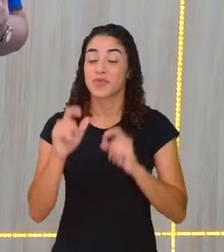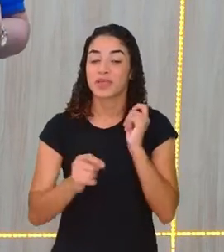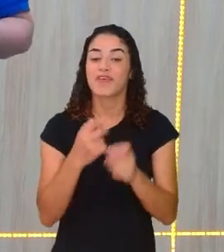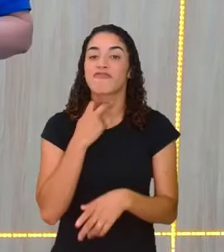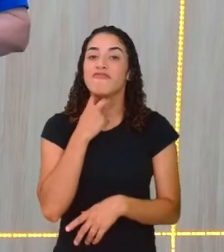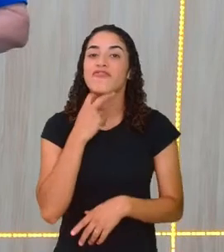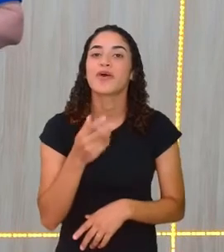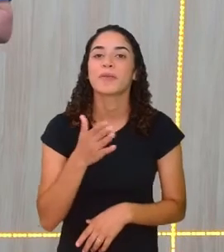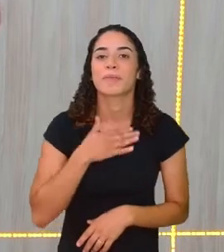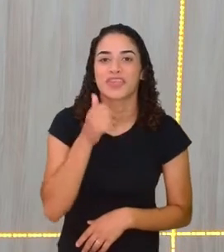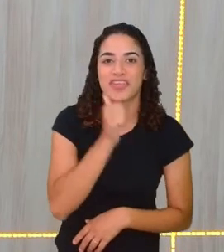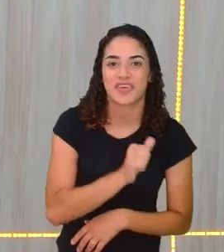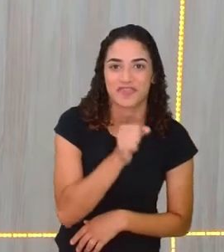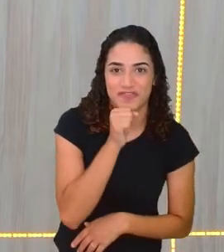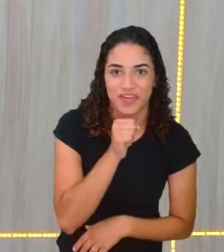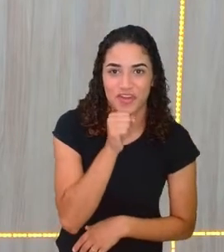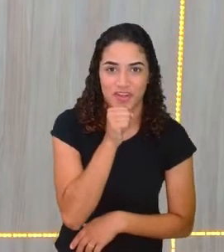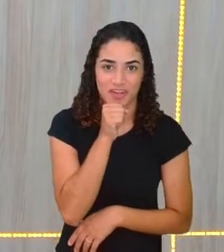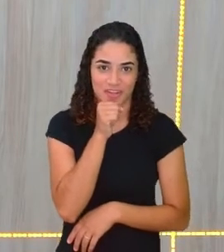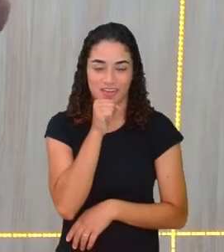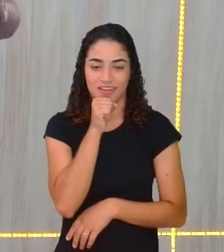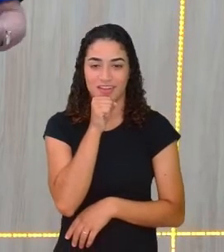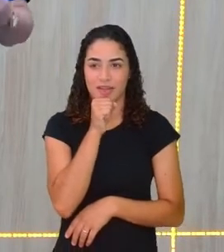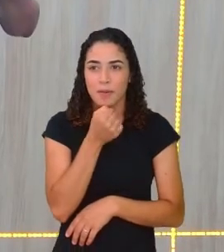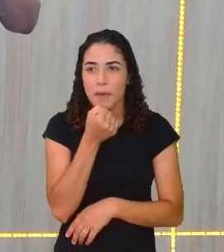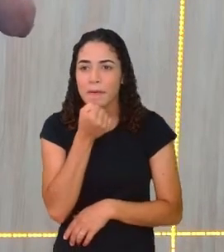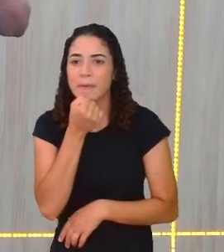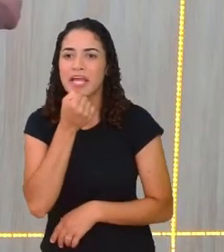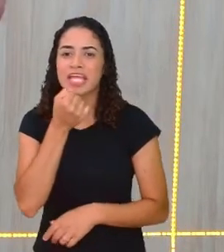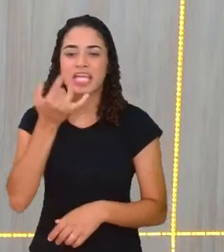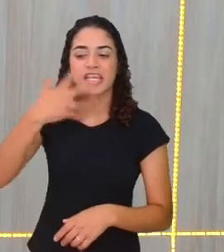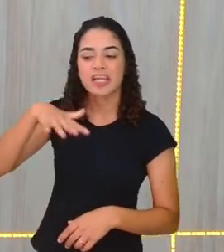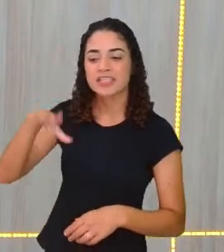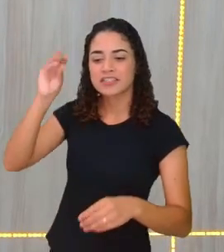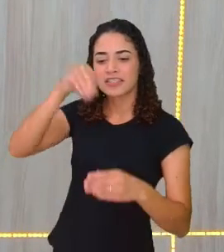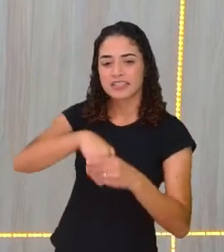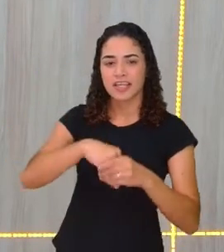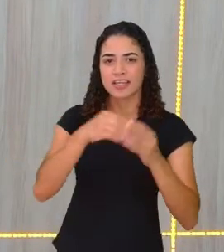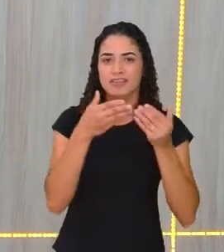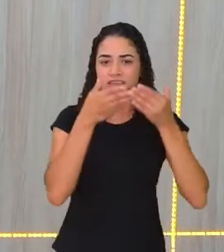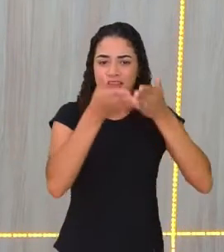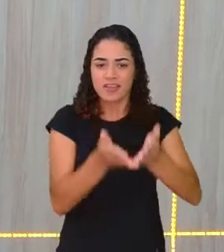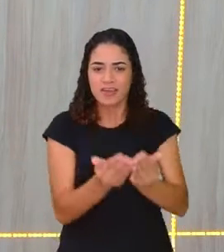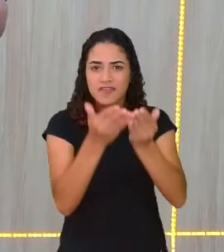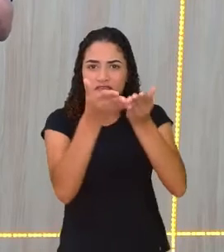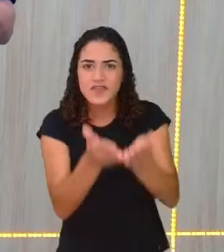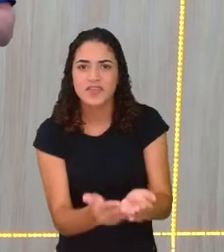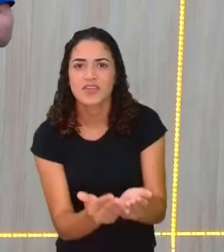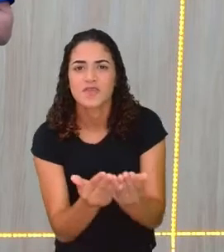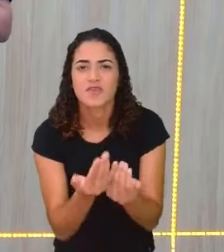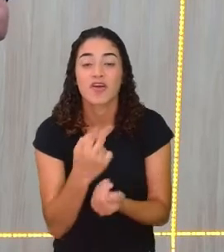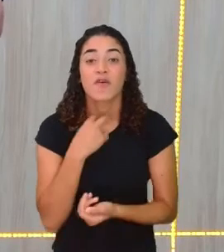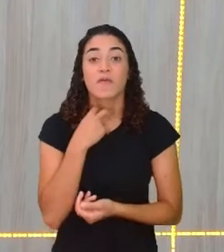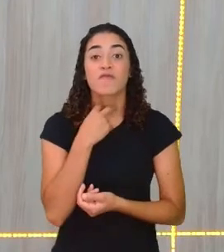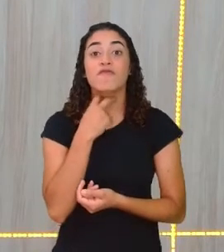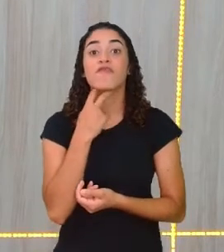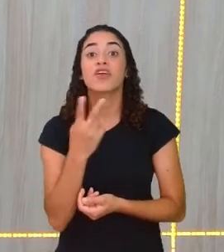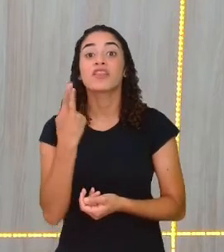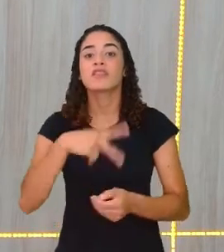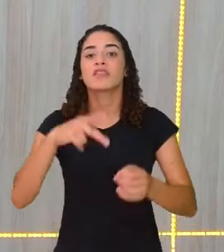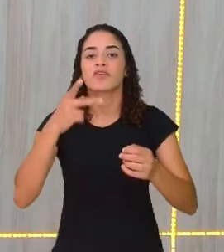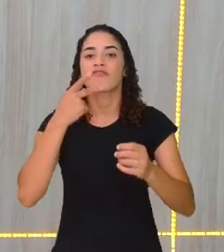avó, não é, ecoou, criança nos porões do navio. A voz da minha avó ecoou,